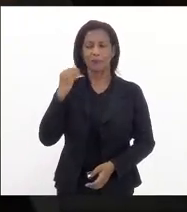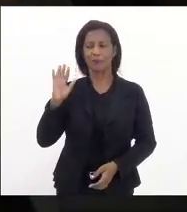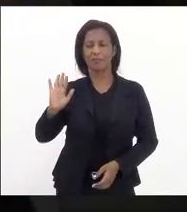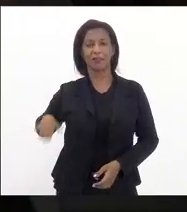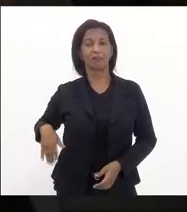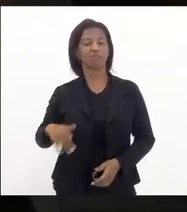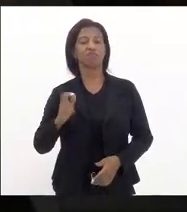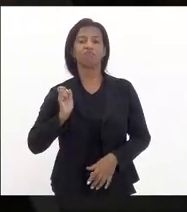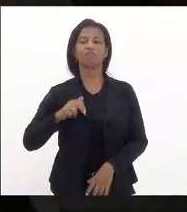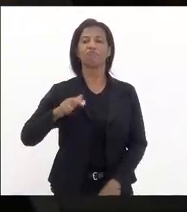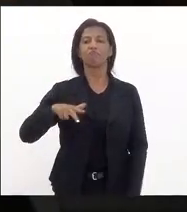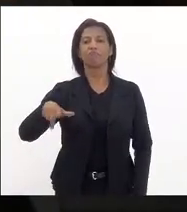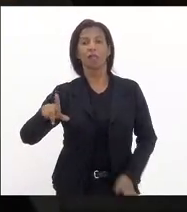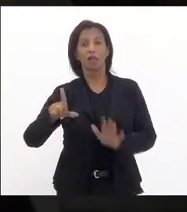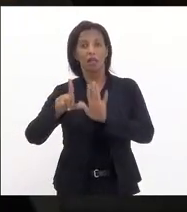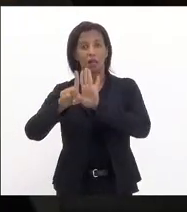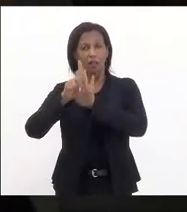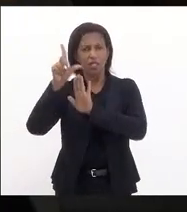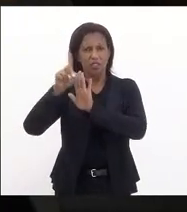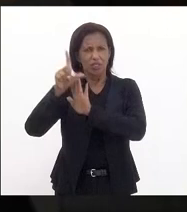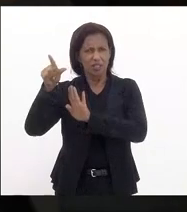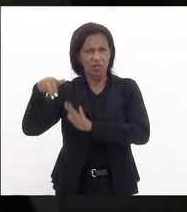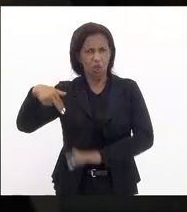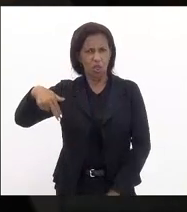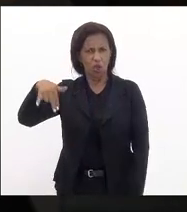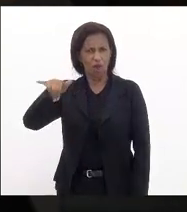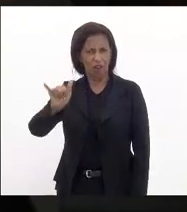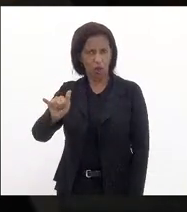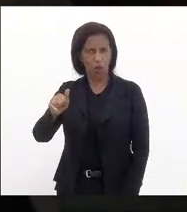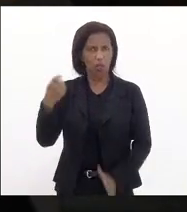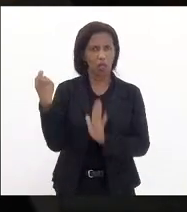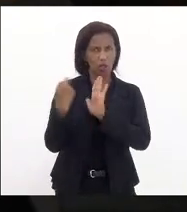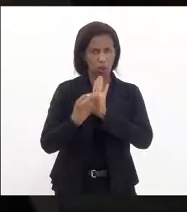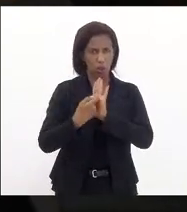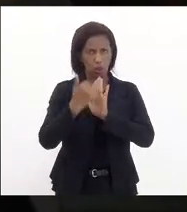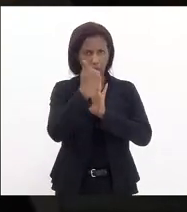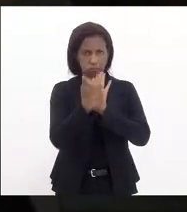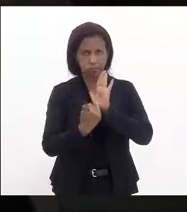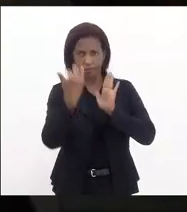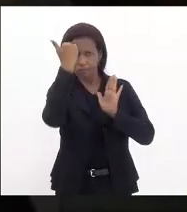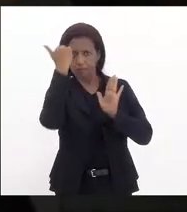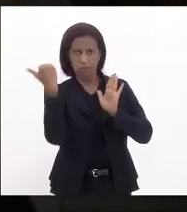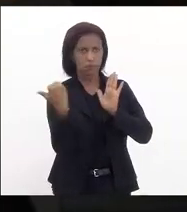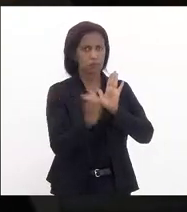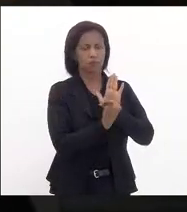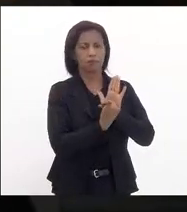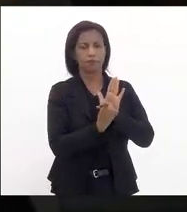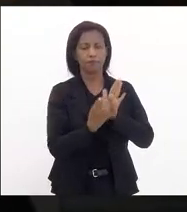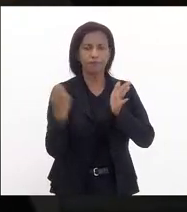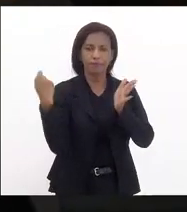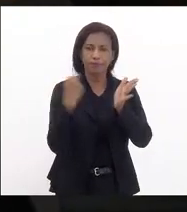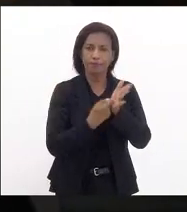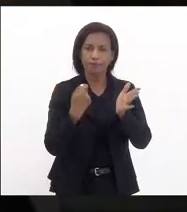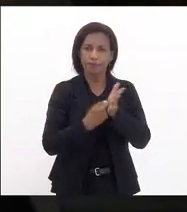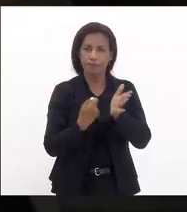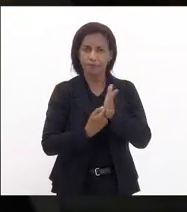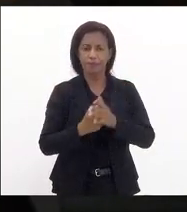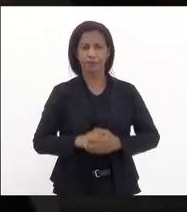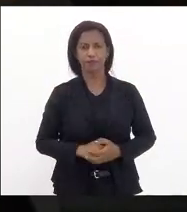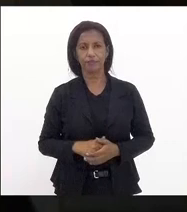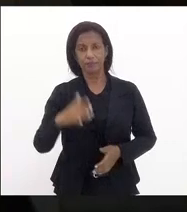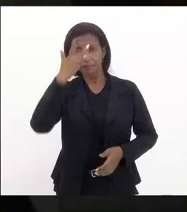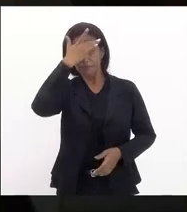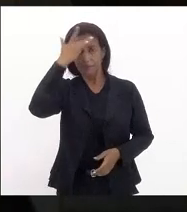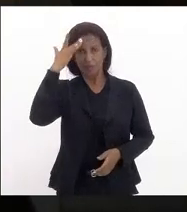legislação em Nova York normativas em vigor que exigem que as